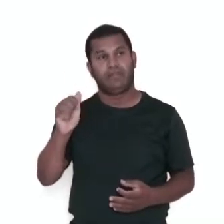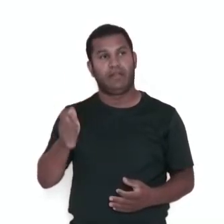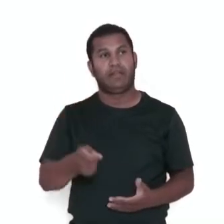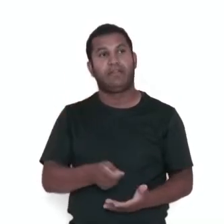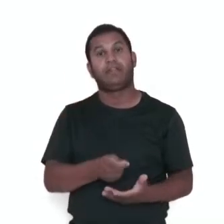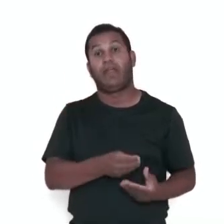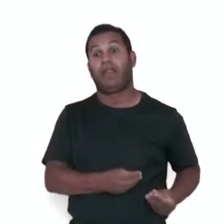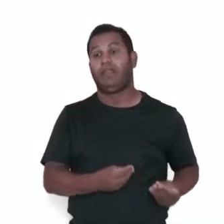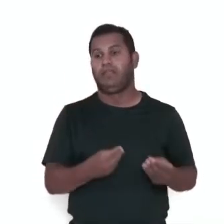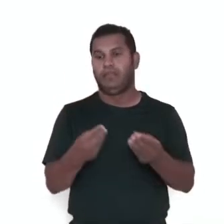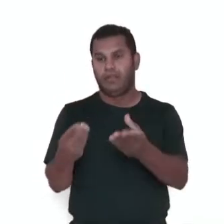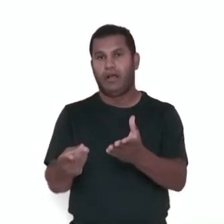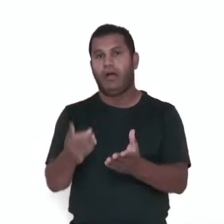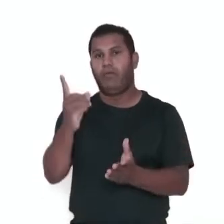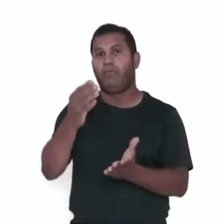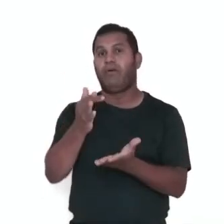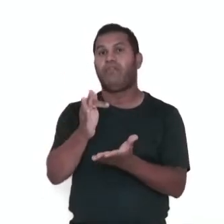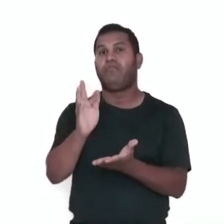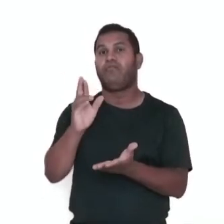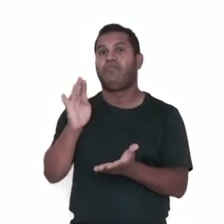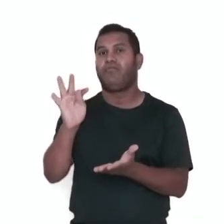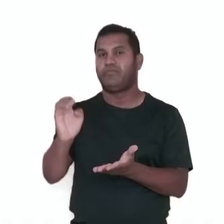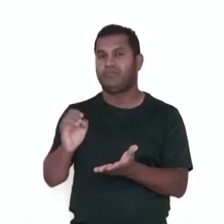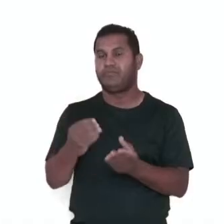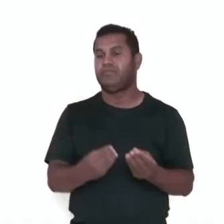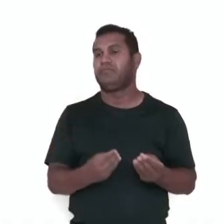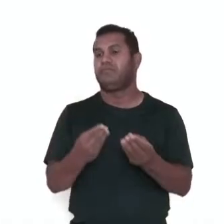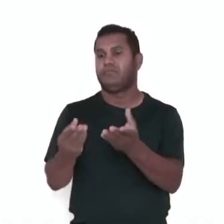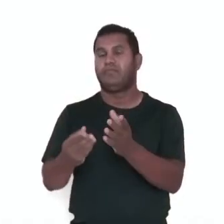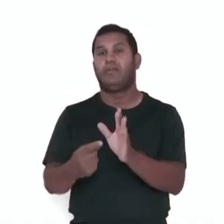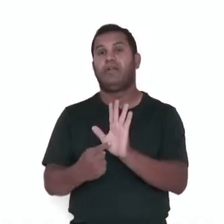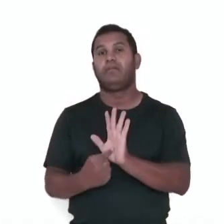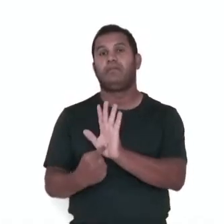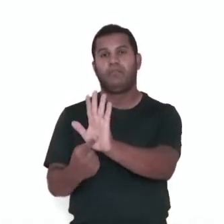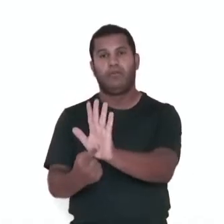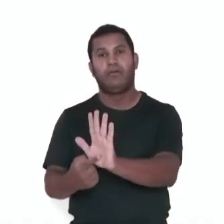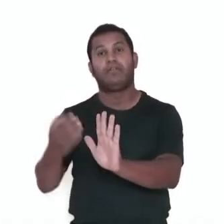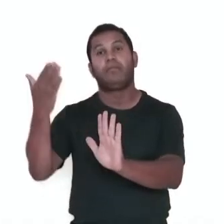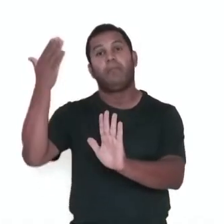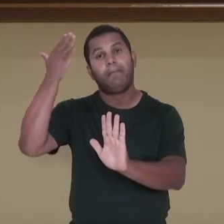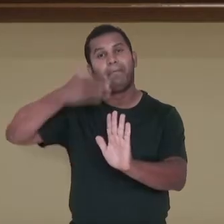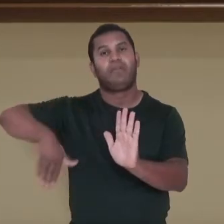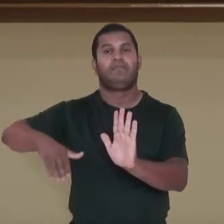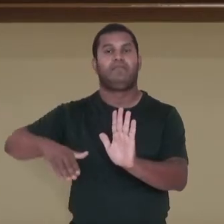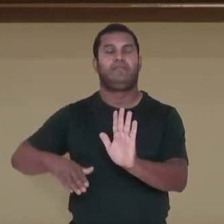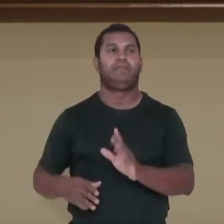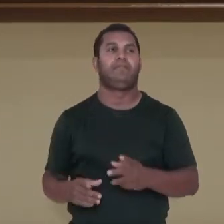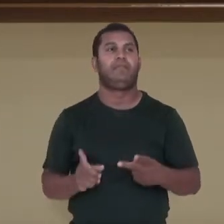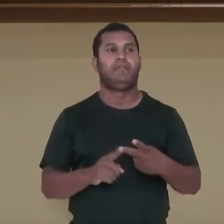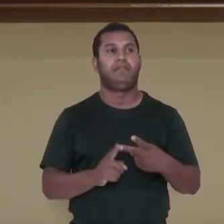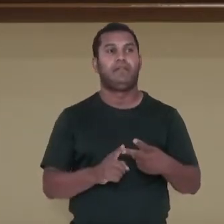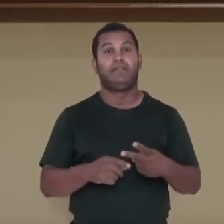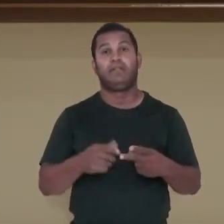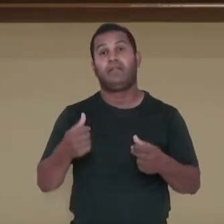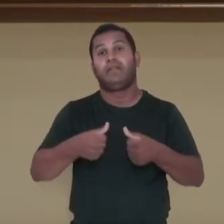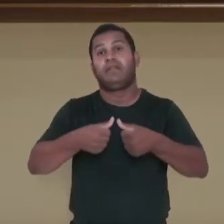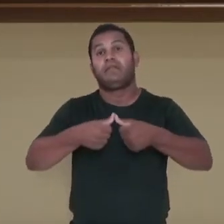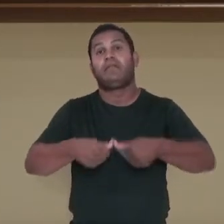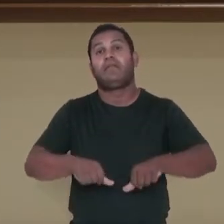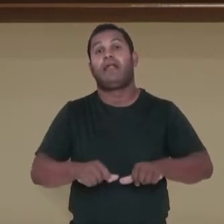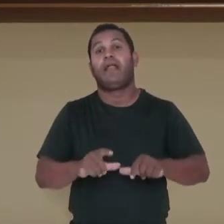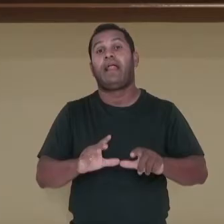de uma fonte confiável. Princípio, que é aquele que apela para os princípios sociais e humanos incontestáveis.